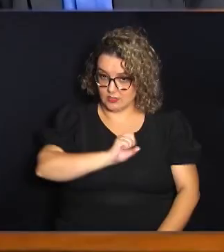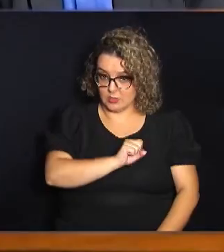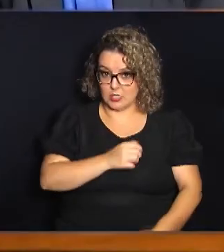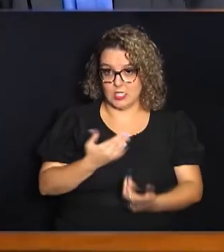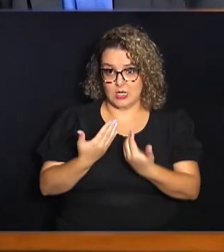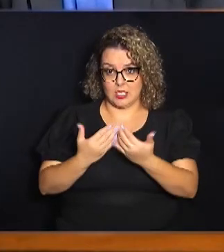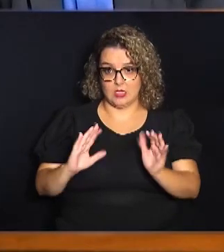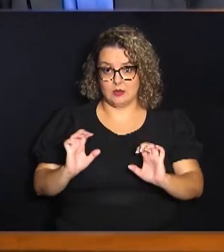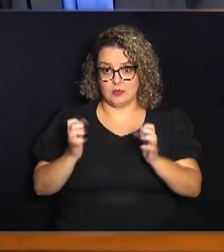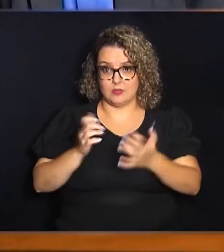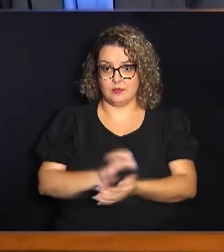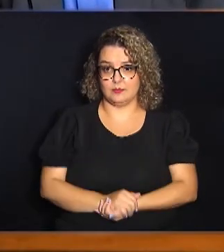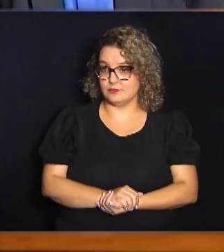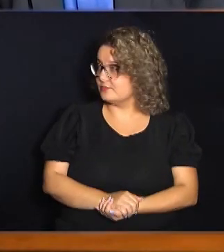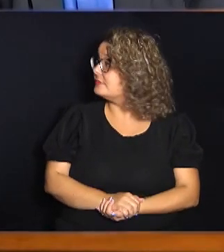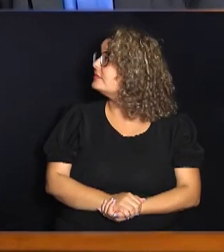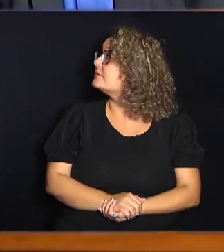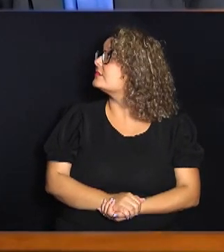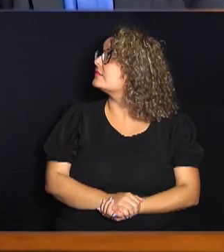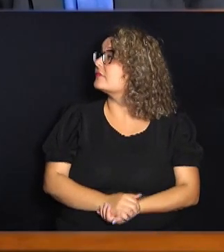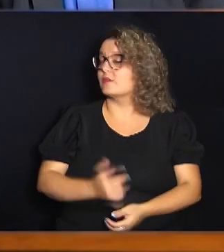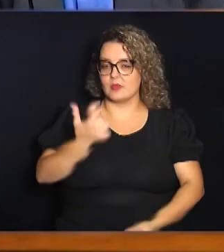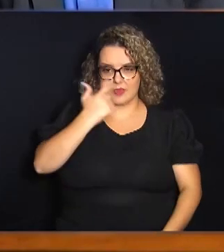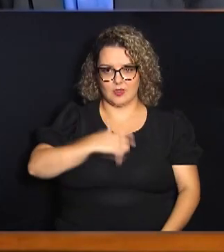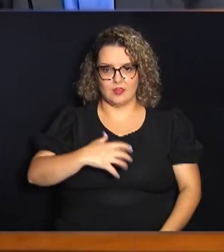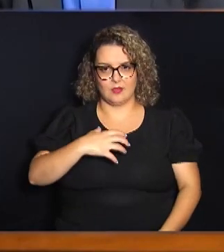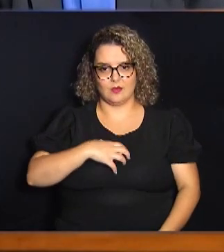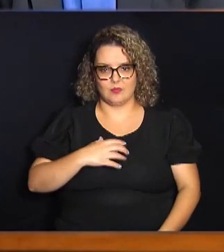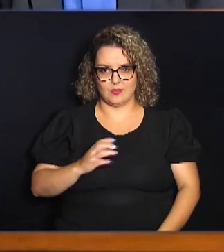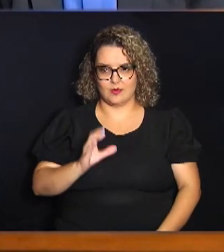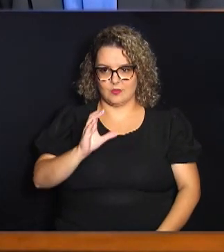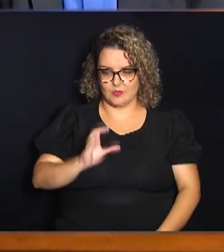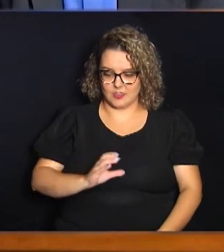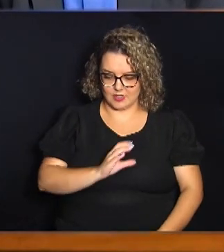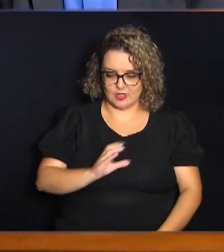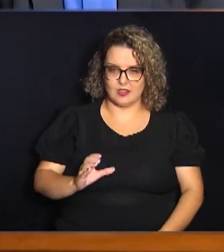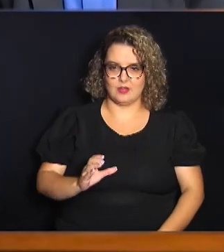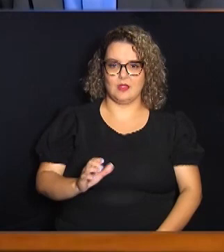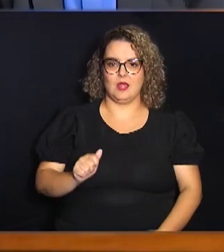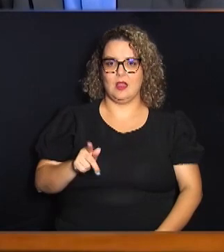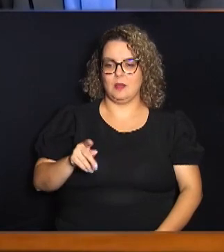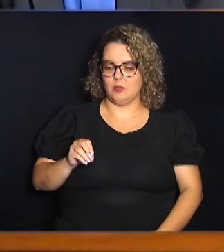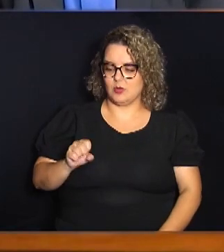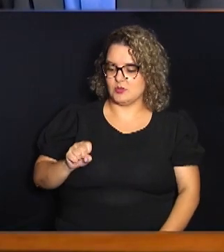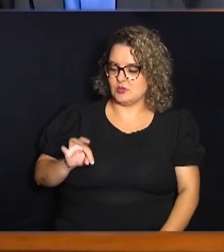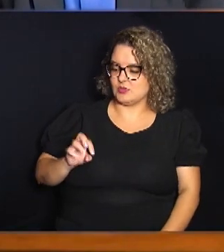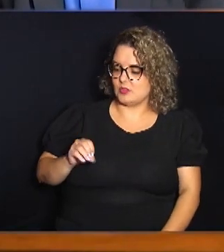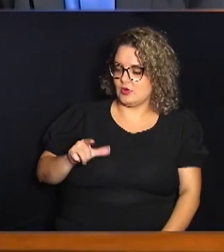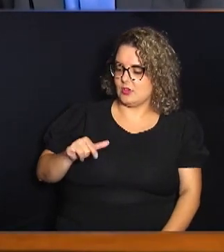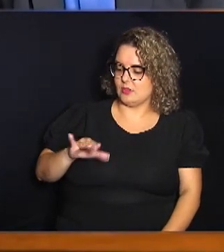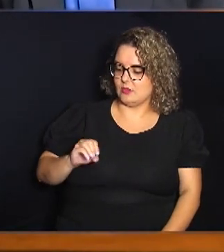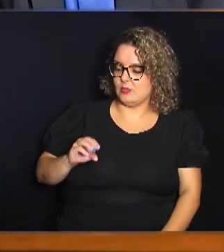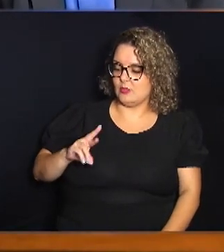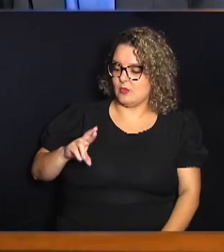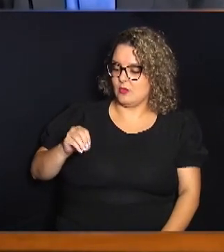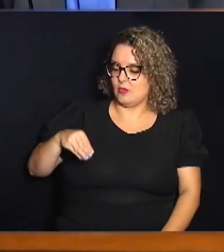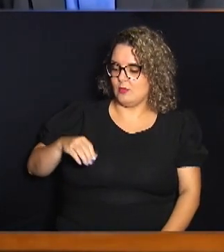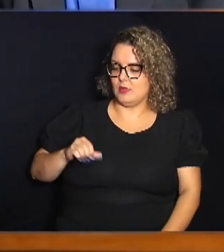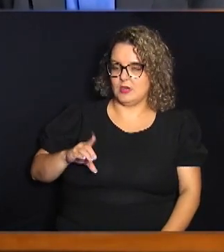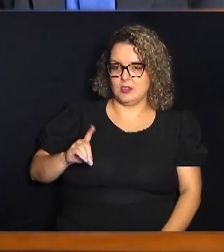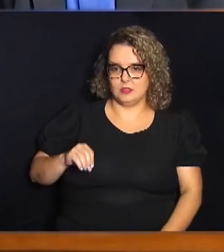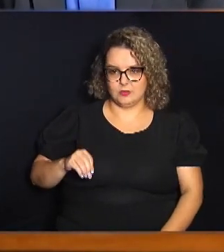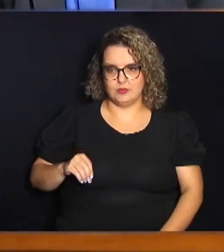abriu o evento. Eu, como católico, apostólico romano, fico feliz de ver a nossa igreja sempre